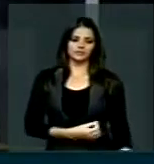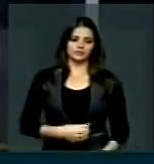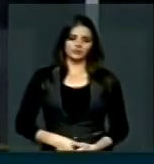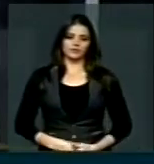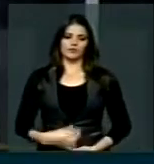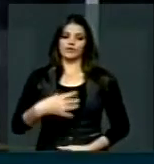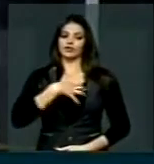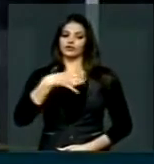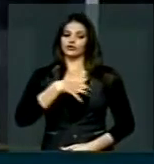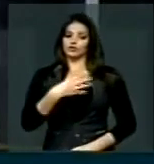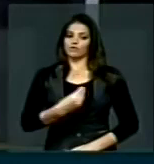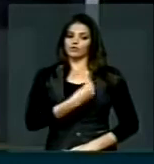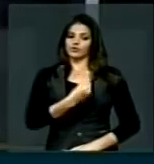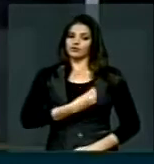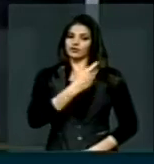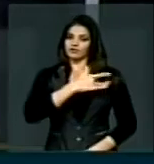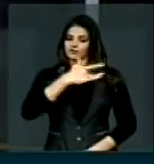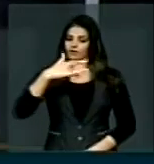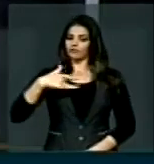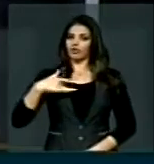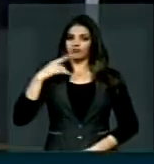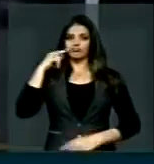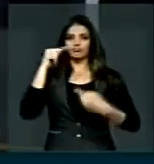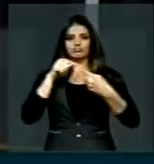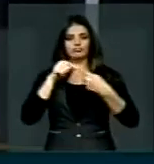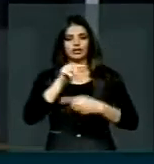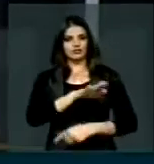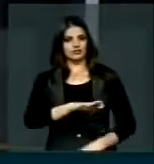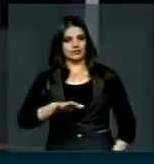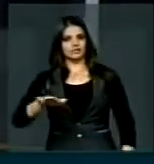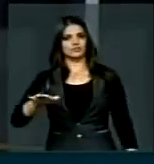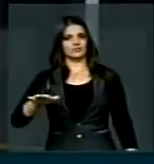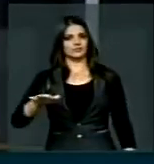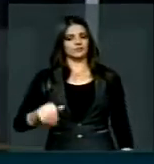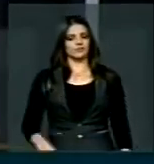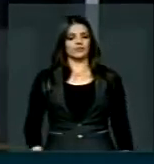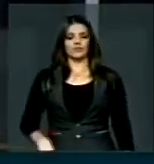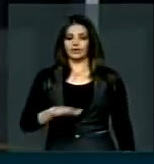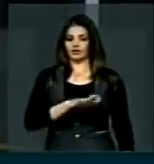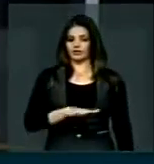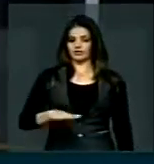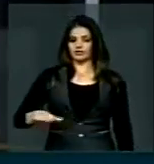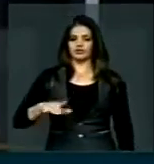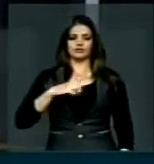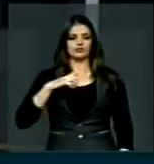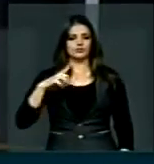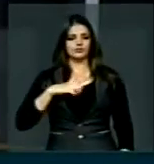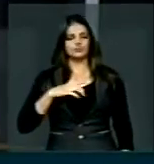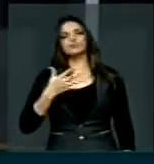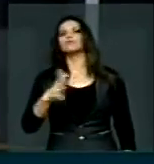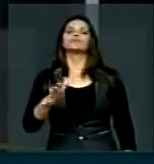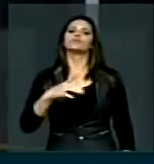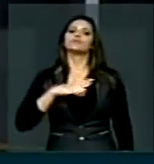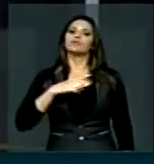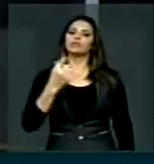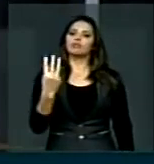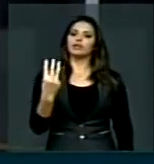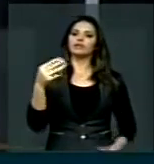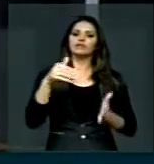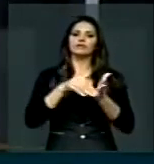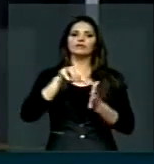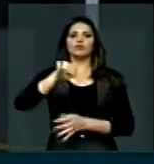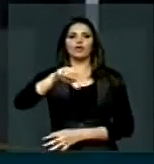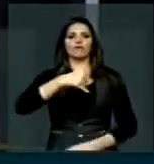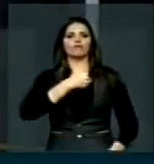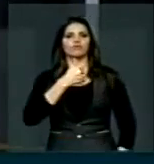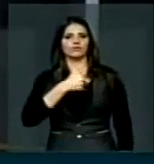estilo de vida saudável das crianças, as crianças de 3 a 9